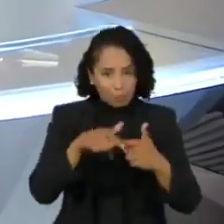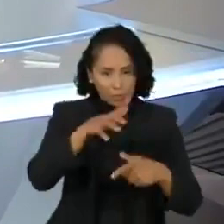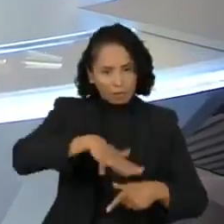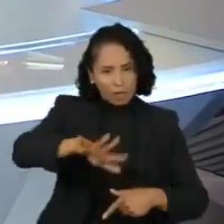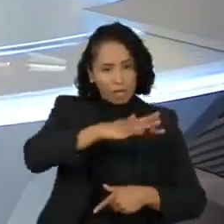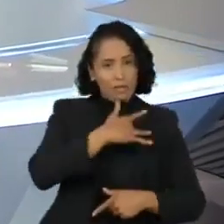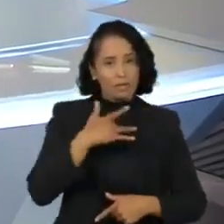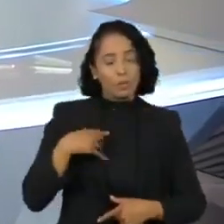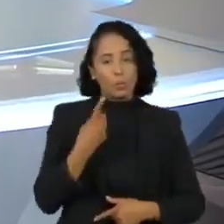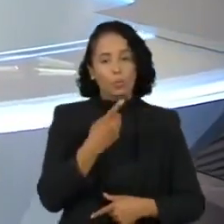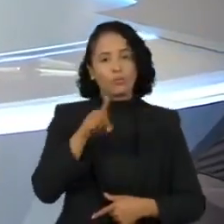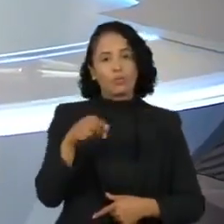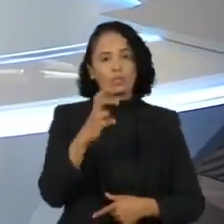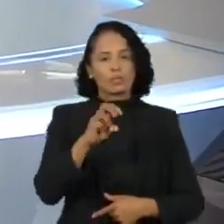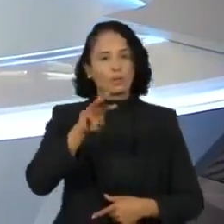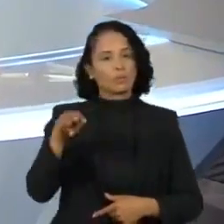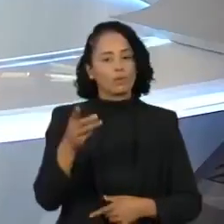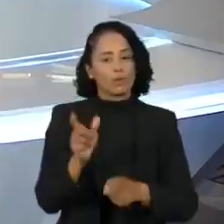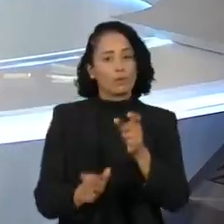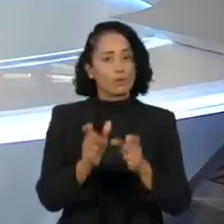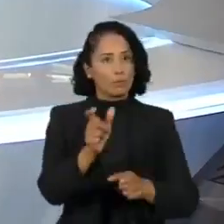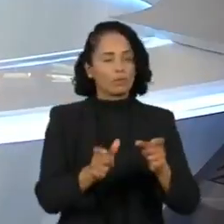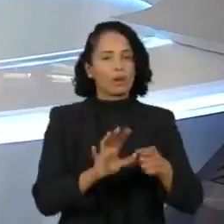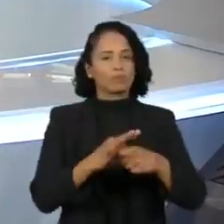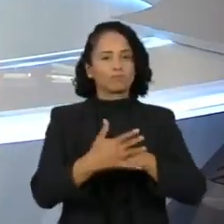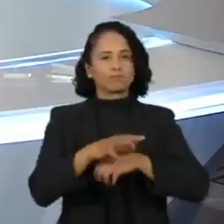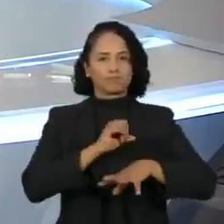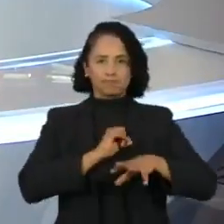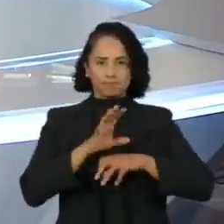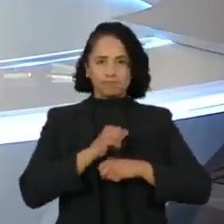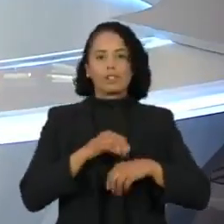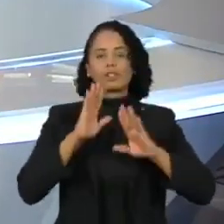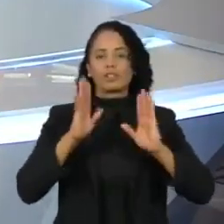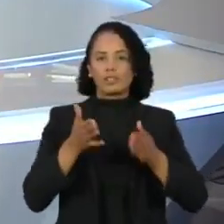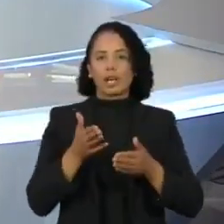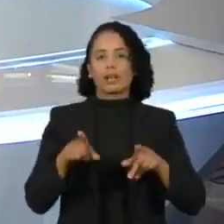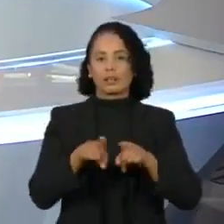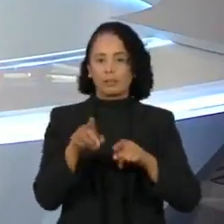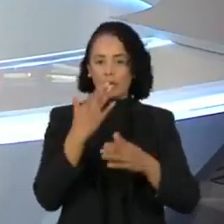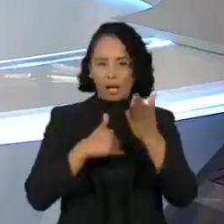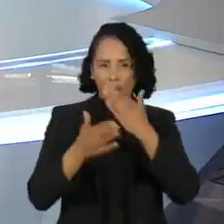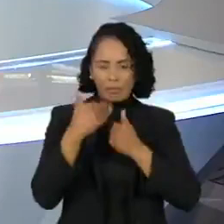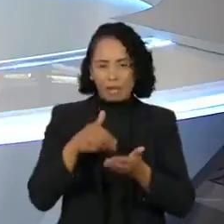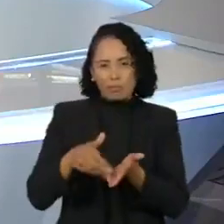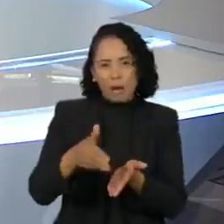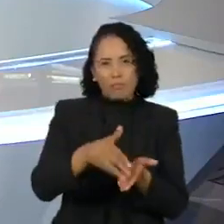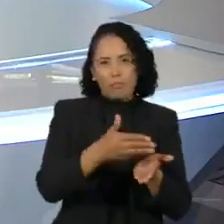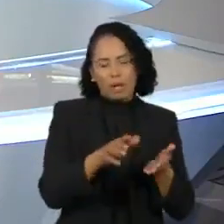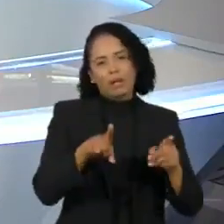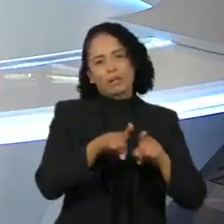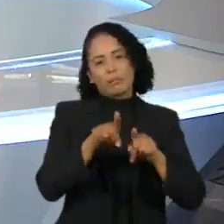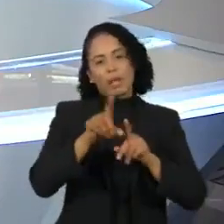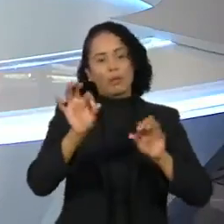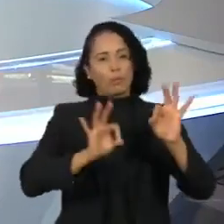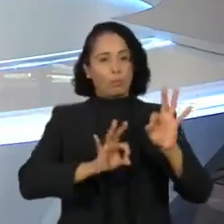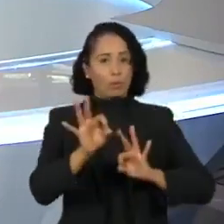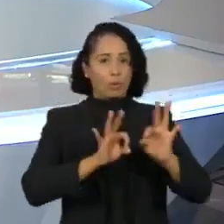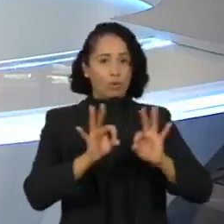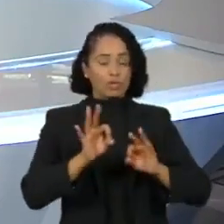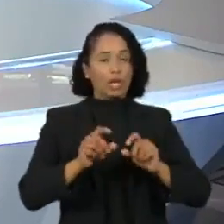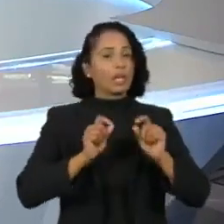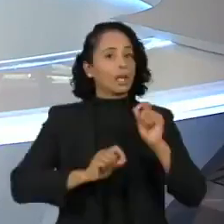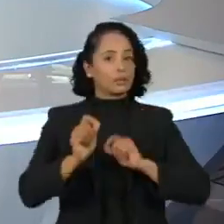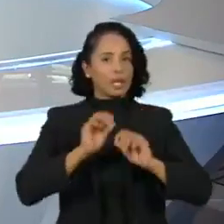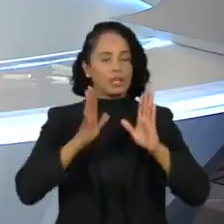impactadas pelas doações de 5 mil toneladas de alimentos. E o projeto é ampliar a doação daquilo que seria